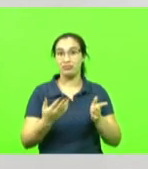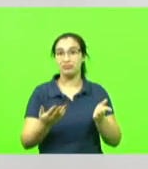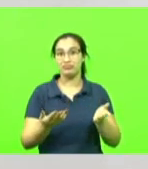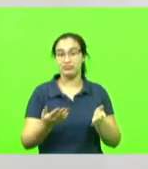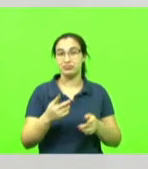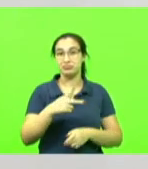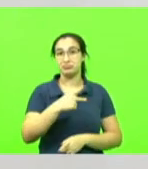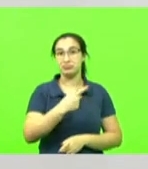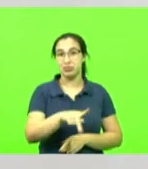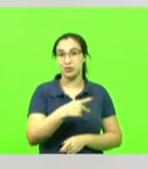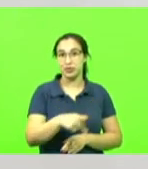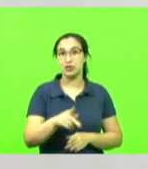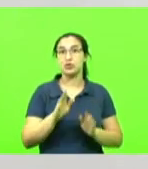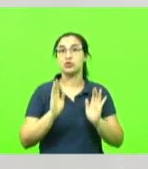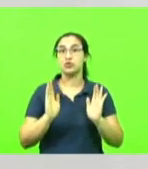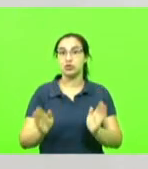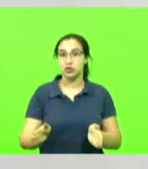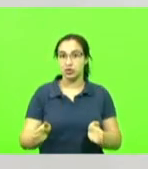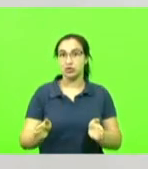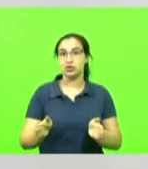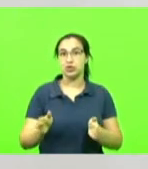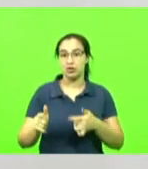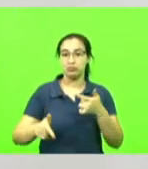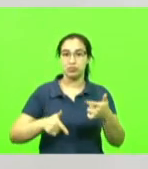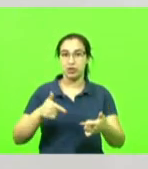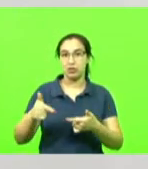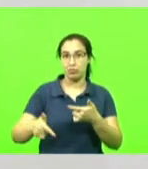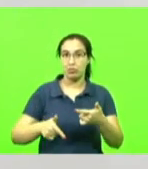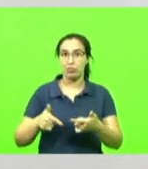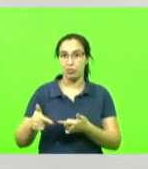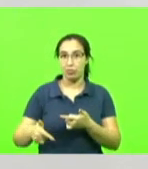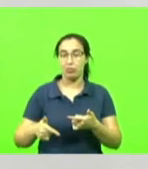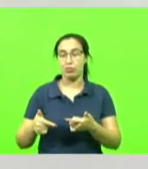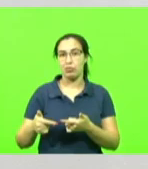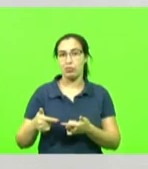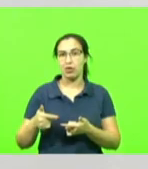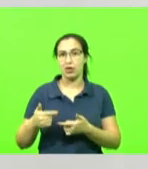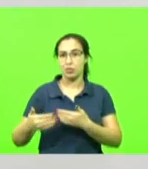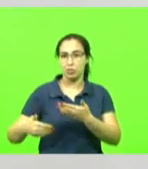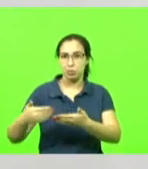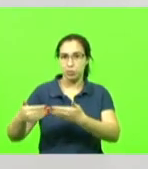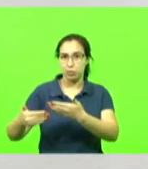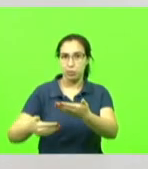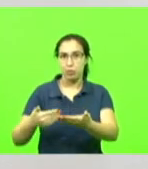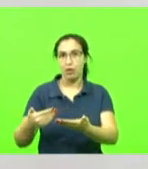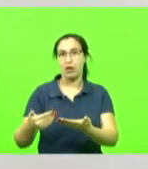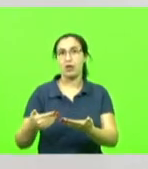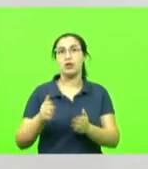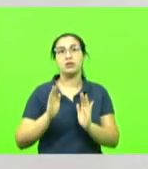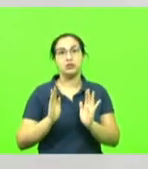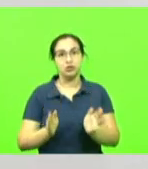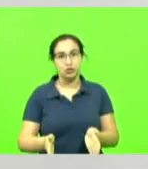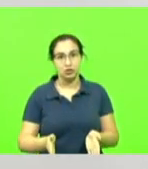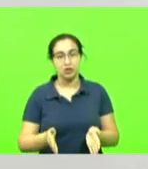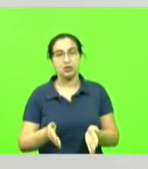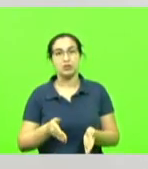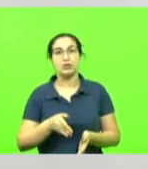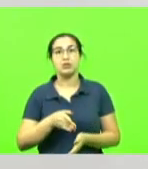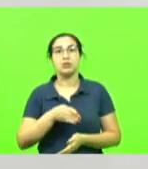pelo terço médio da carreira, com doutorado, com exercendo a profissão, vai ganhar